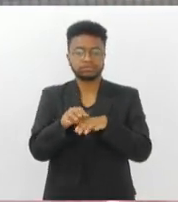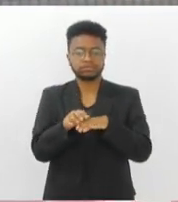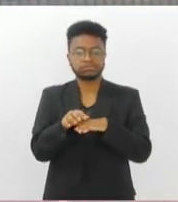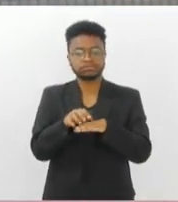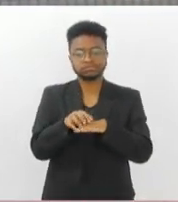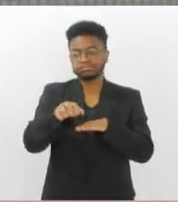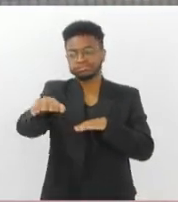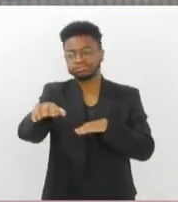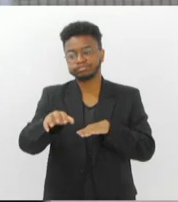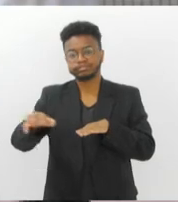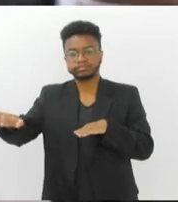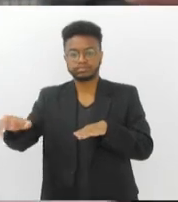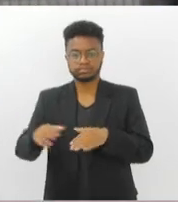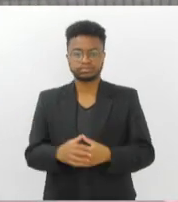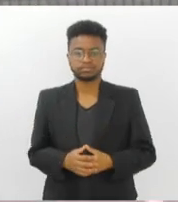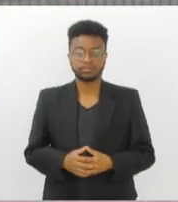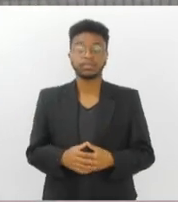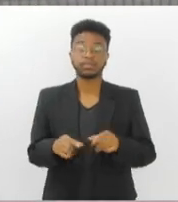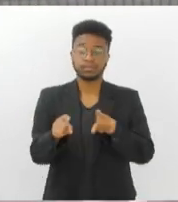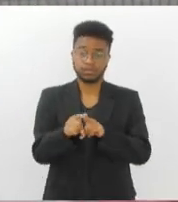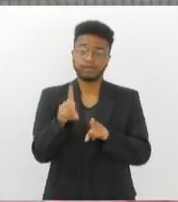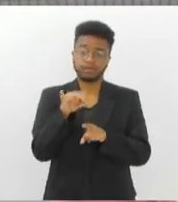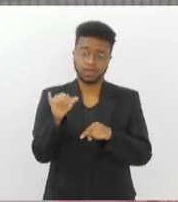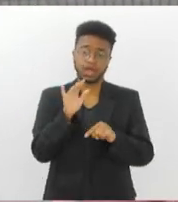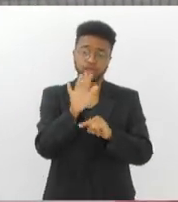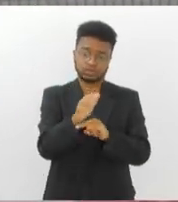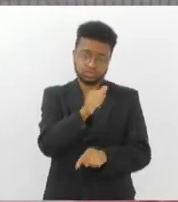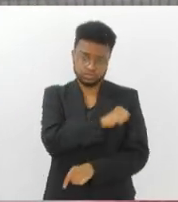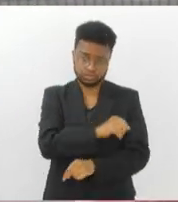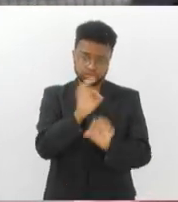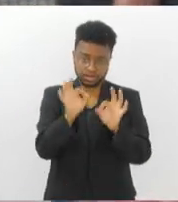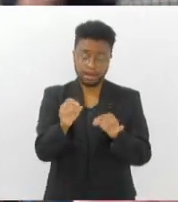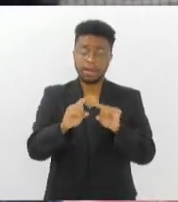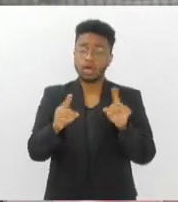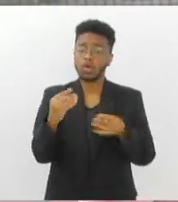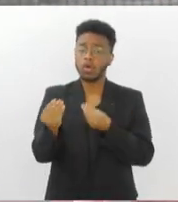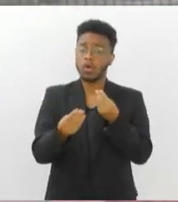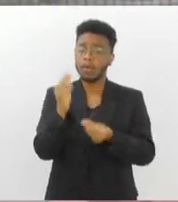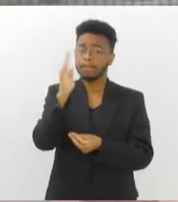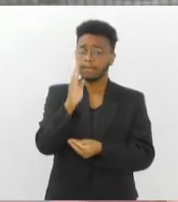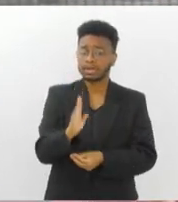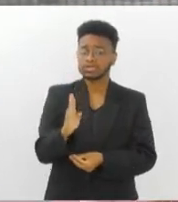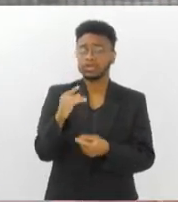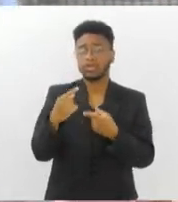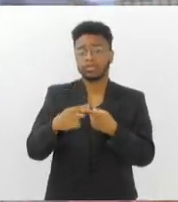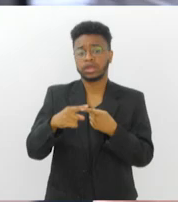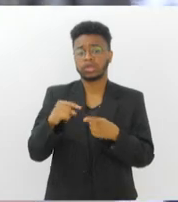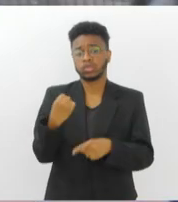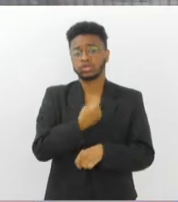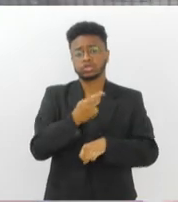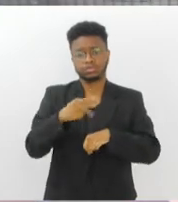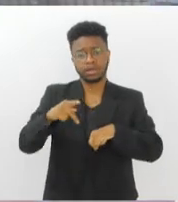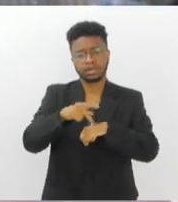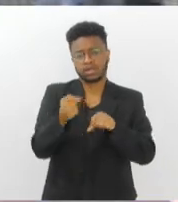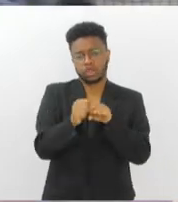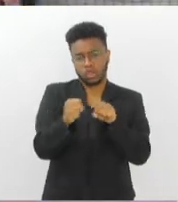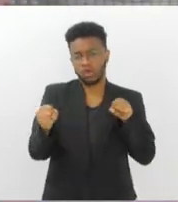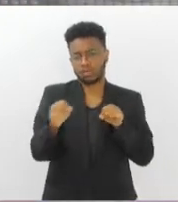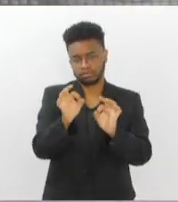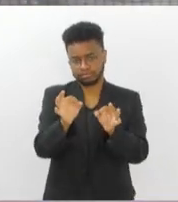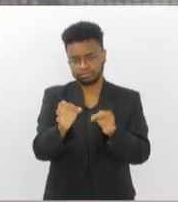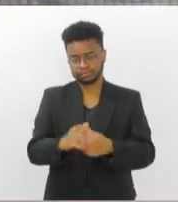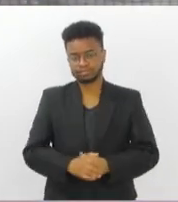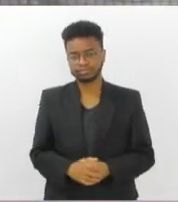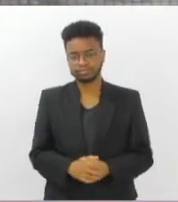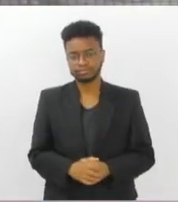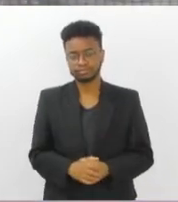Ajudar o Rio de Janeiro, você já disse que vai ajudar. Em termos de Brasil, temos um território continental, como é o nosso país.